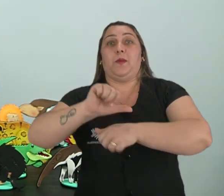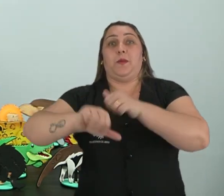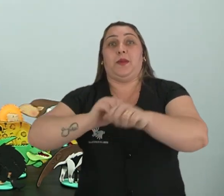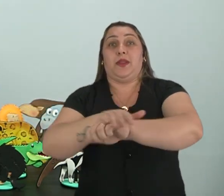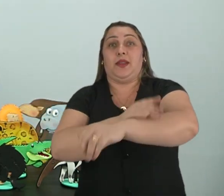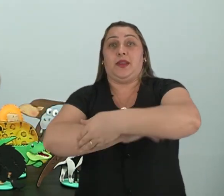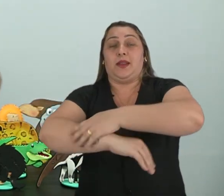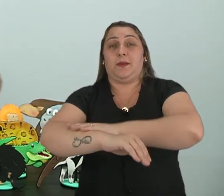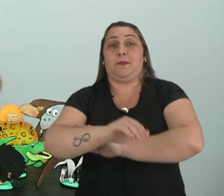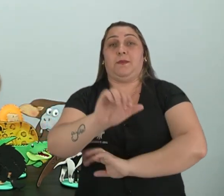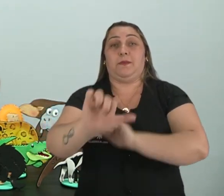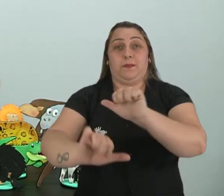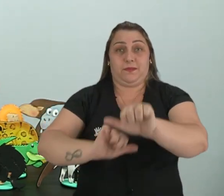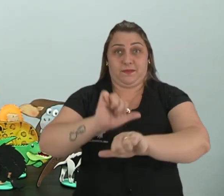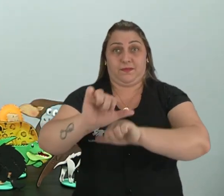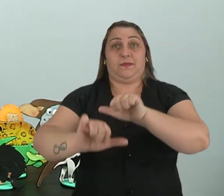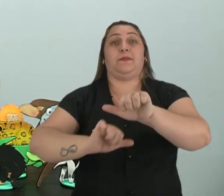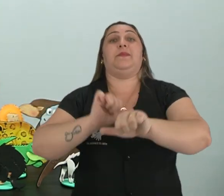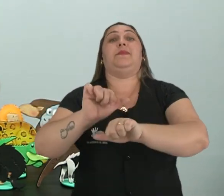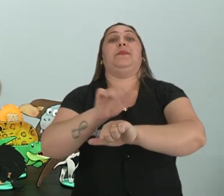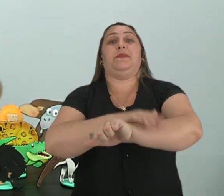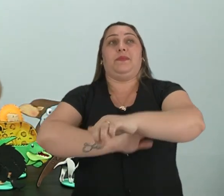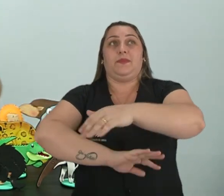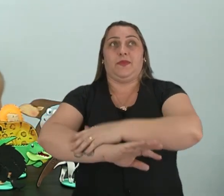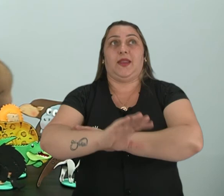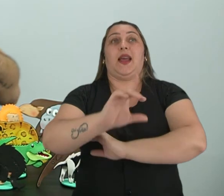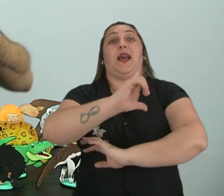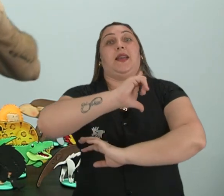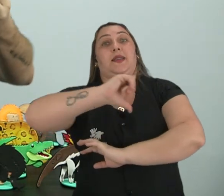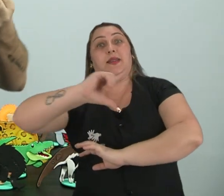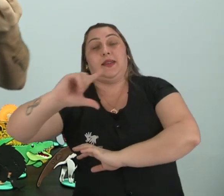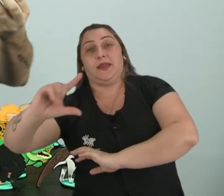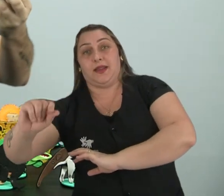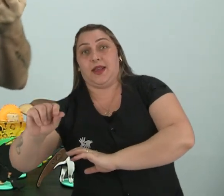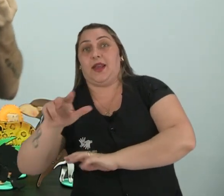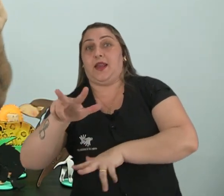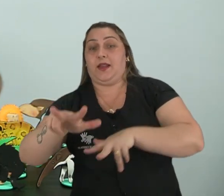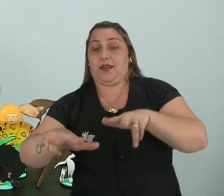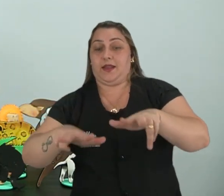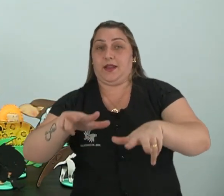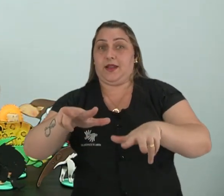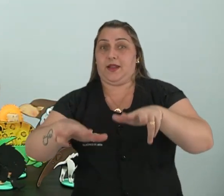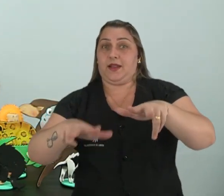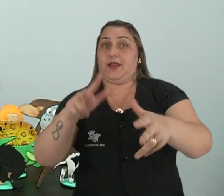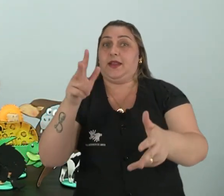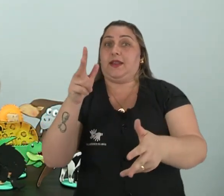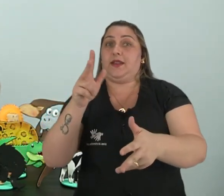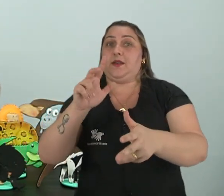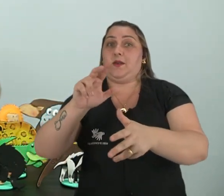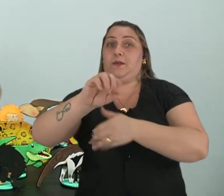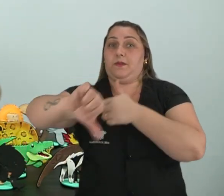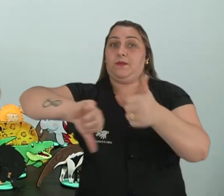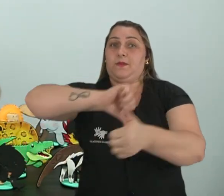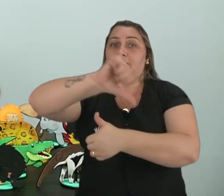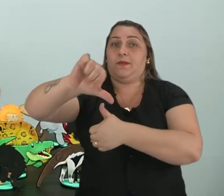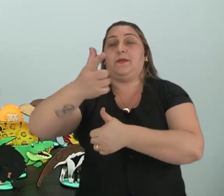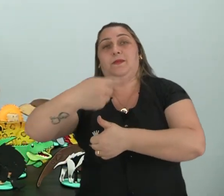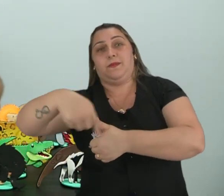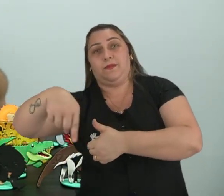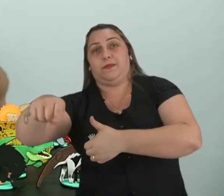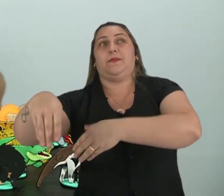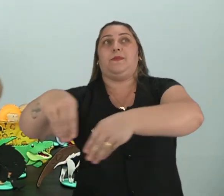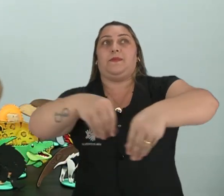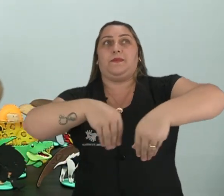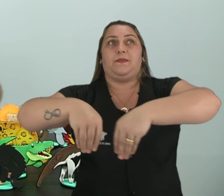metamorfose. Vão sofrendo uma modificação neles. E eles ficam criando as patinhas e tudo. E vão sendo colocados, né?